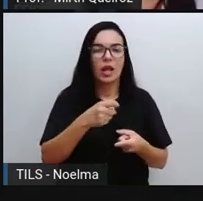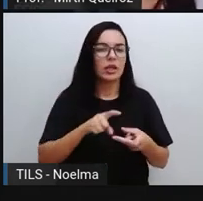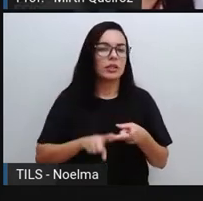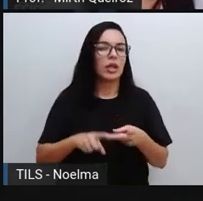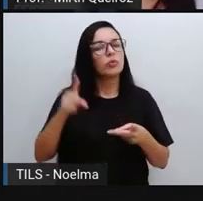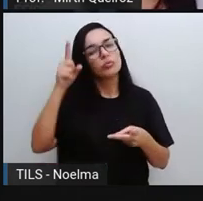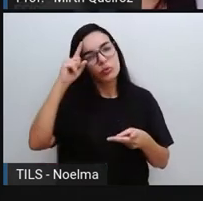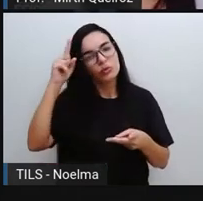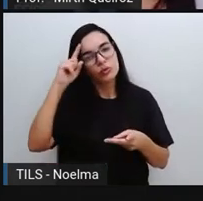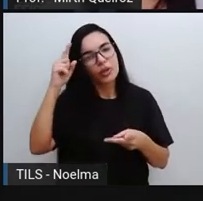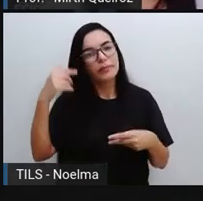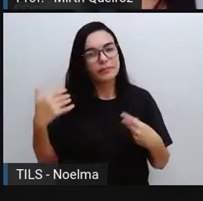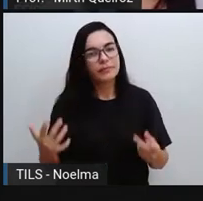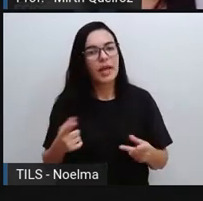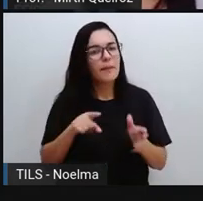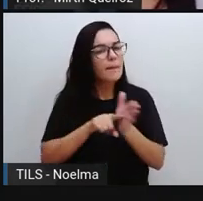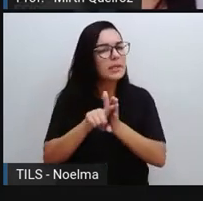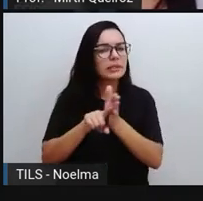cotidiano, né?